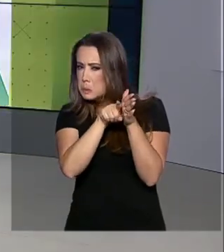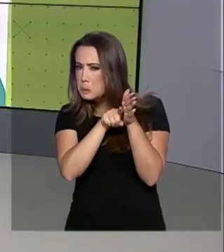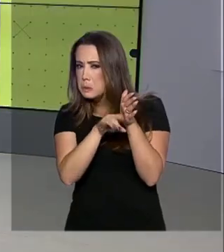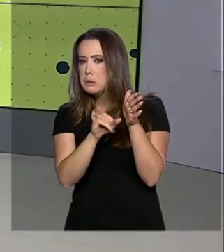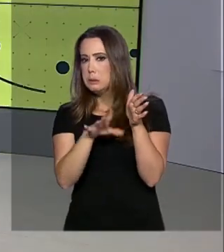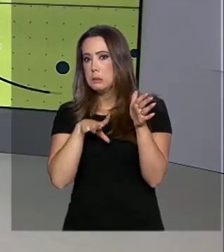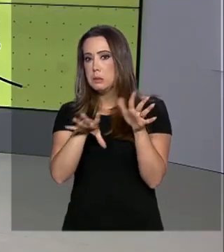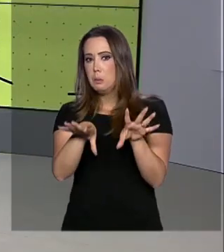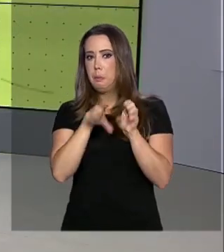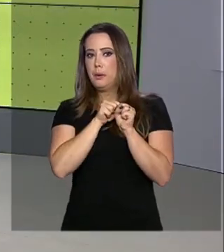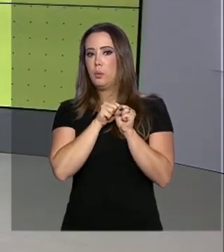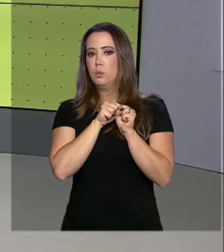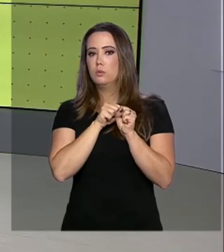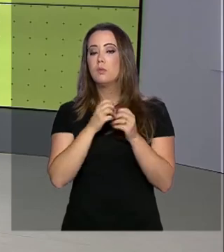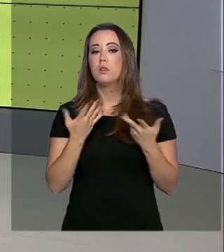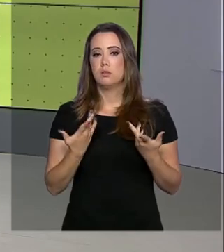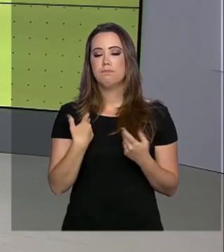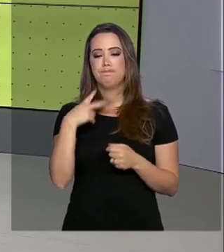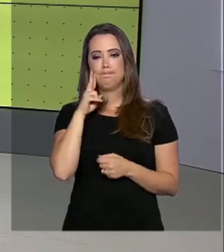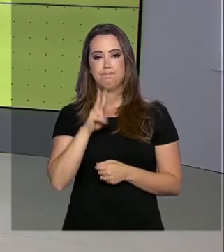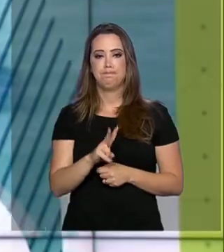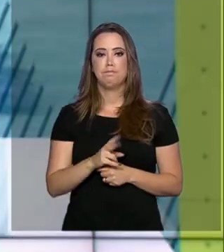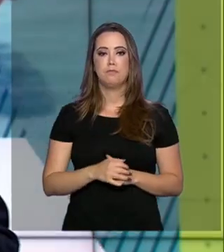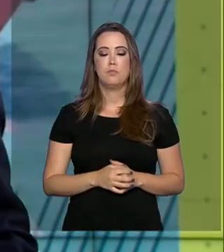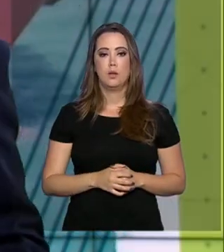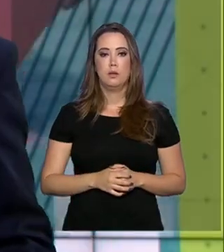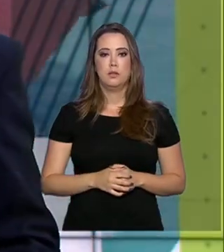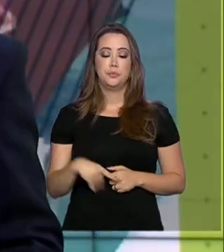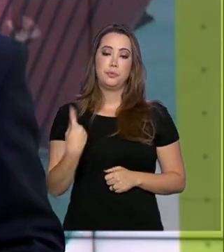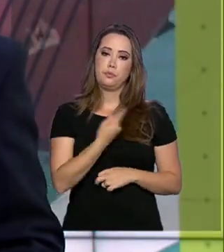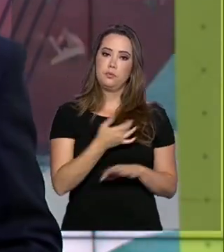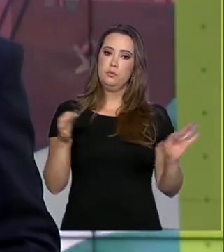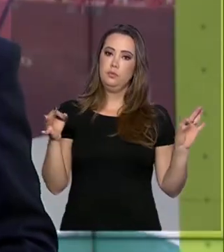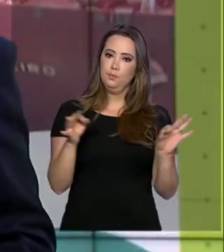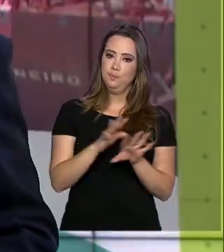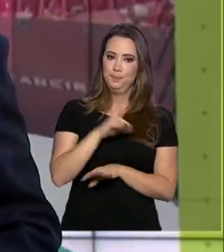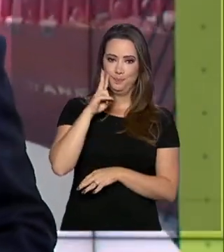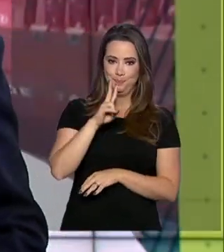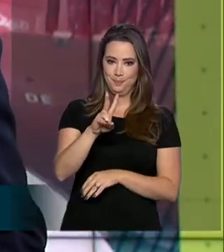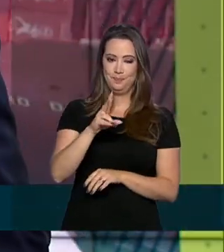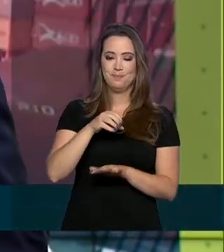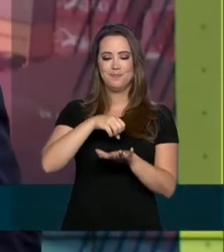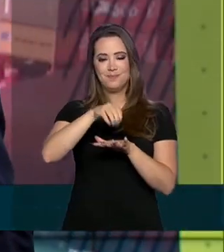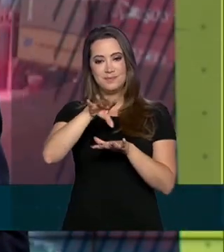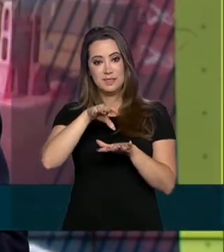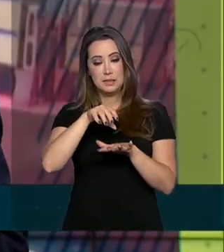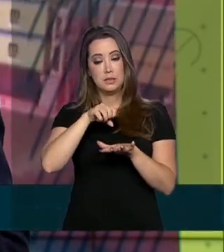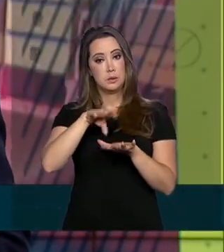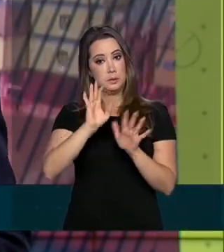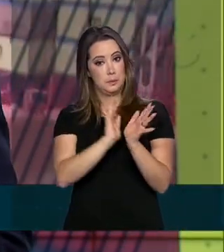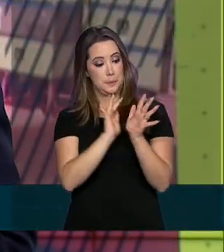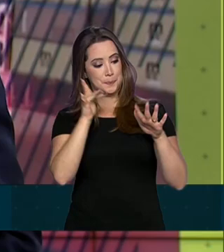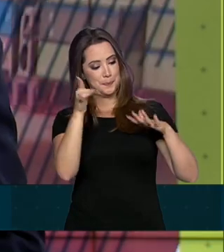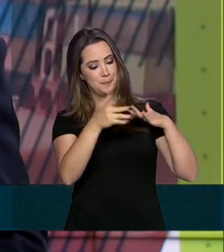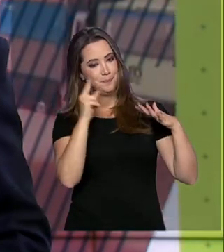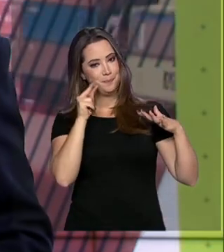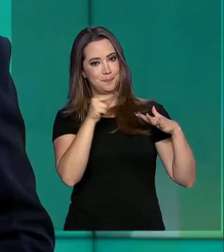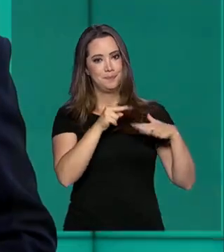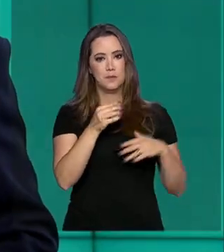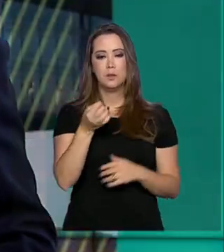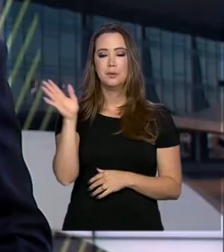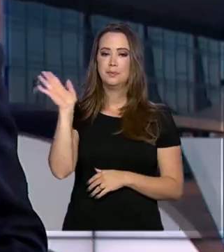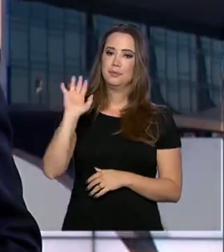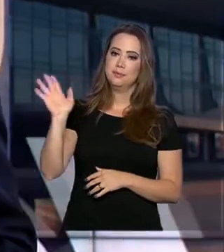doença sendo monitorados no Brasil. A gente fica por aqui. Continue bem informado pelas nossas redes sociais.